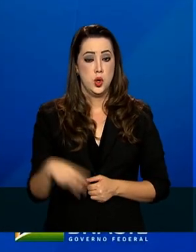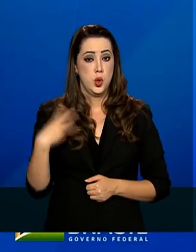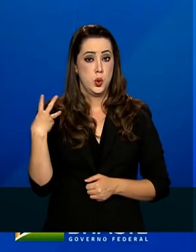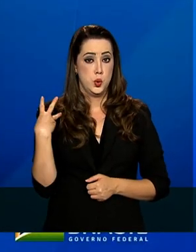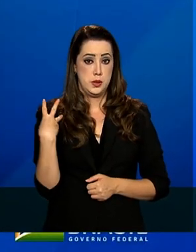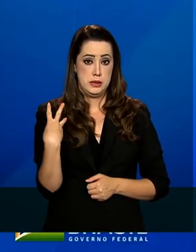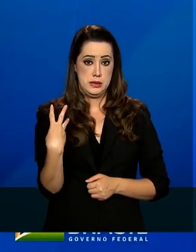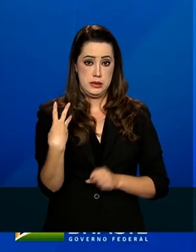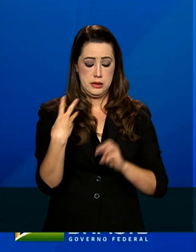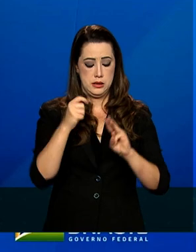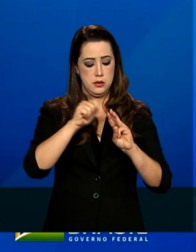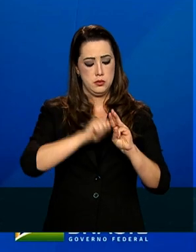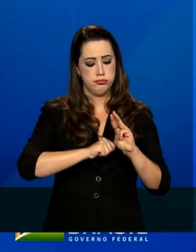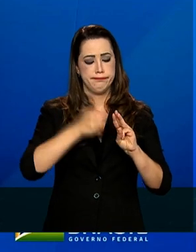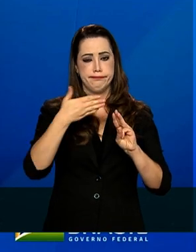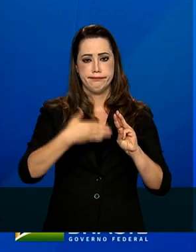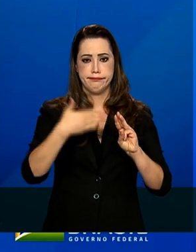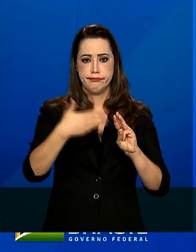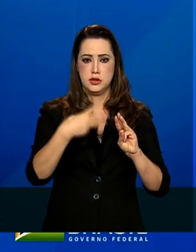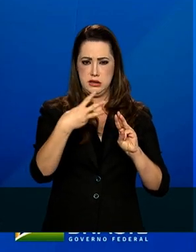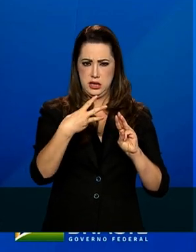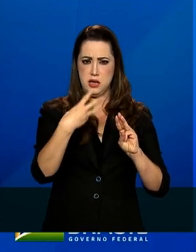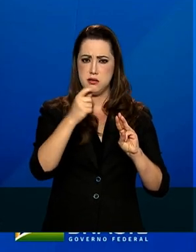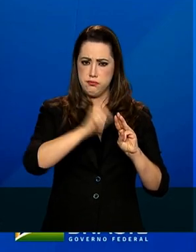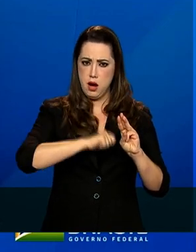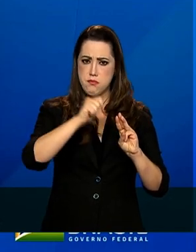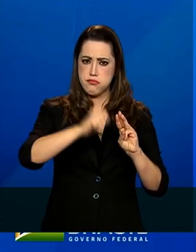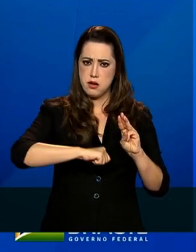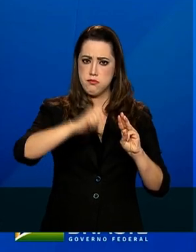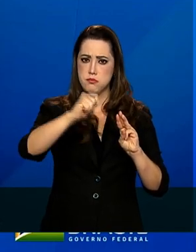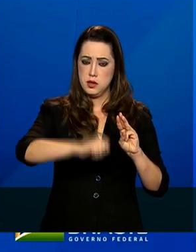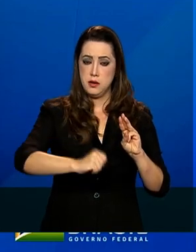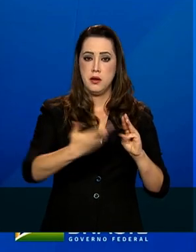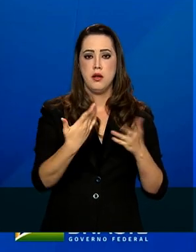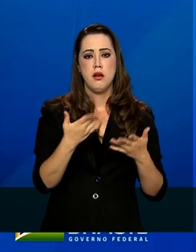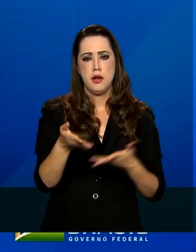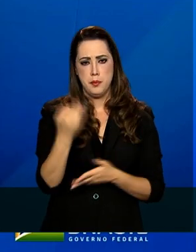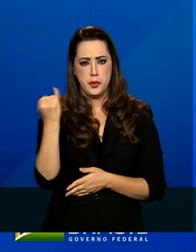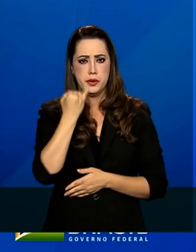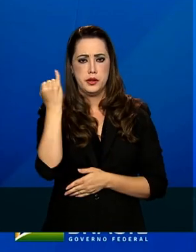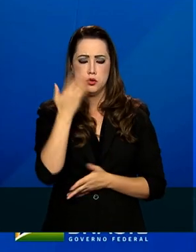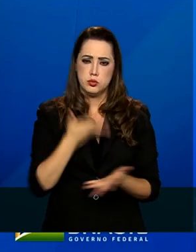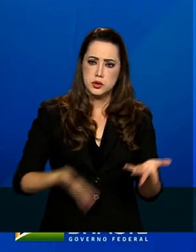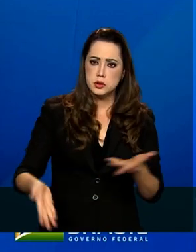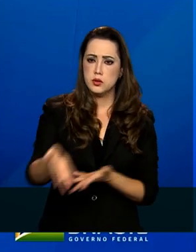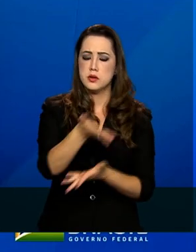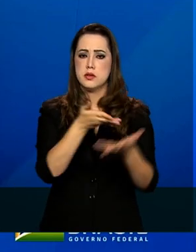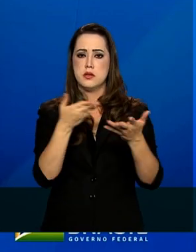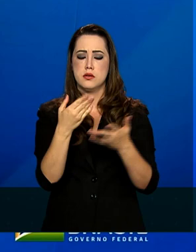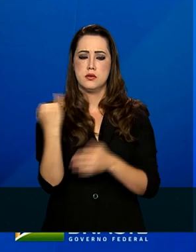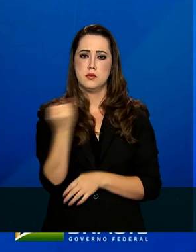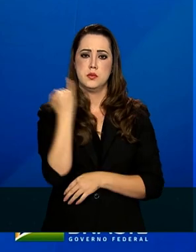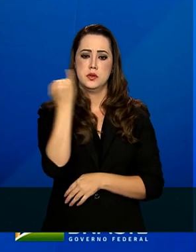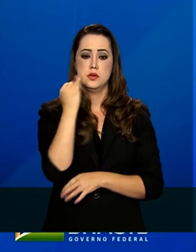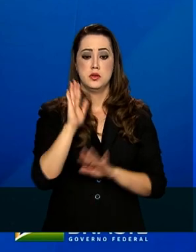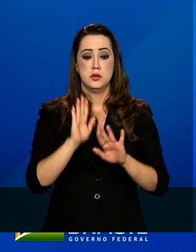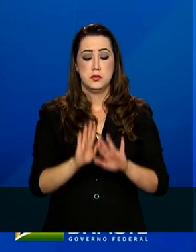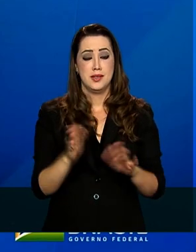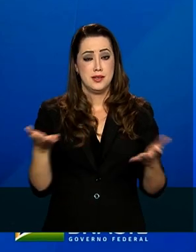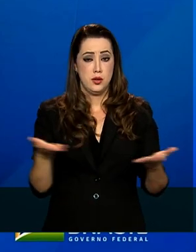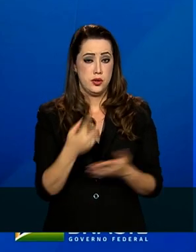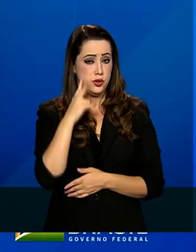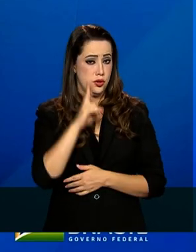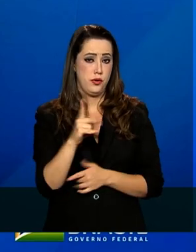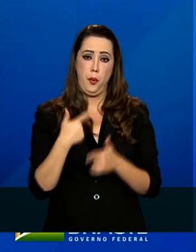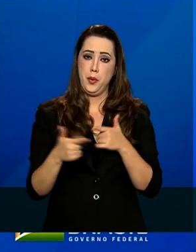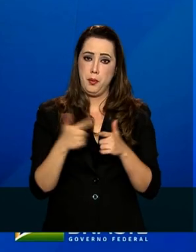serão trimestres intensos do ponto de vista de negociações e de provisões. É natural, é uma crise muito